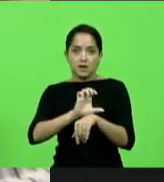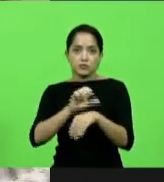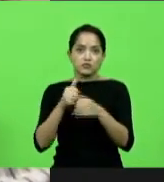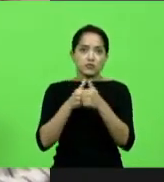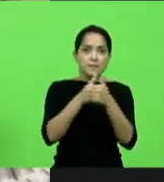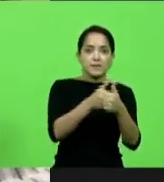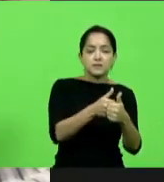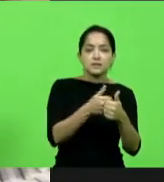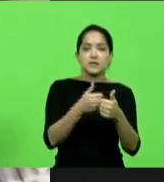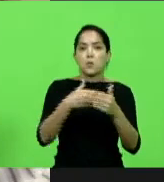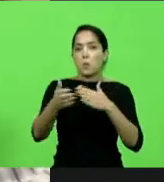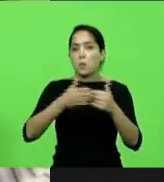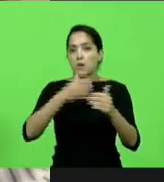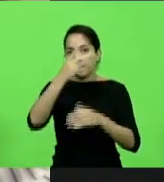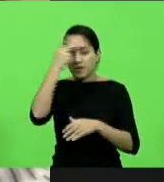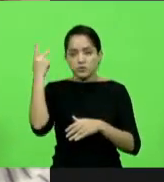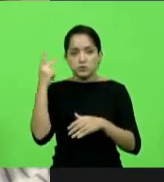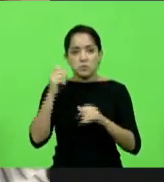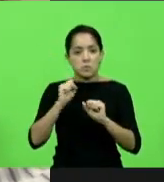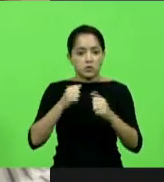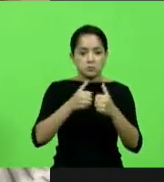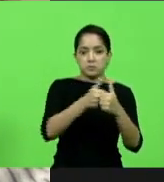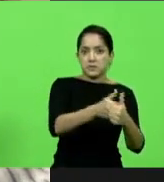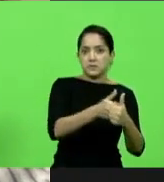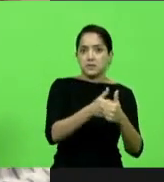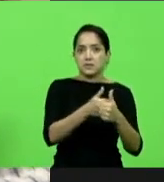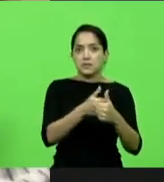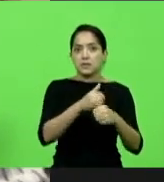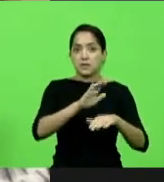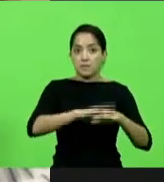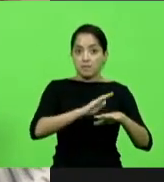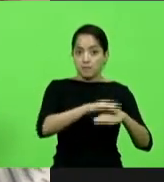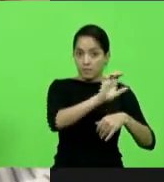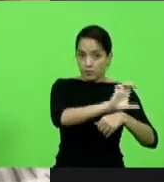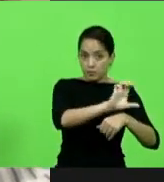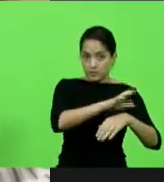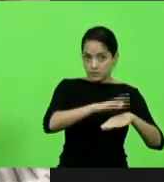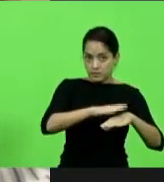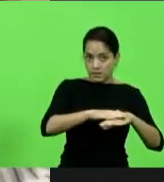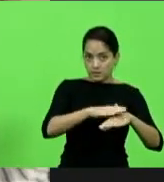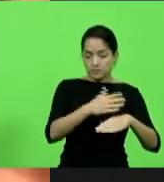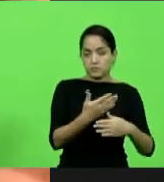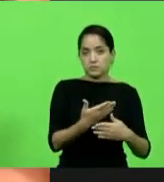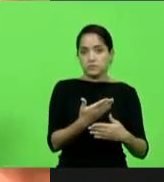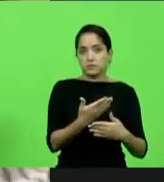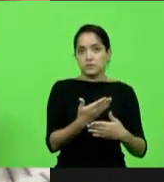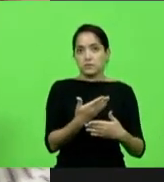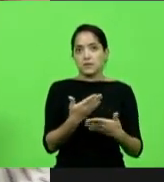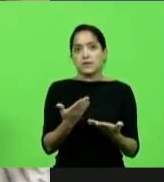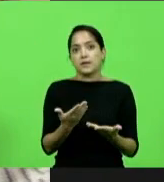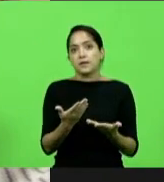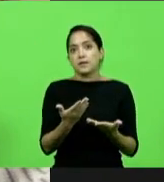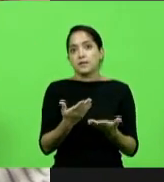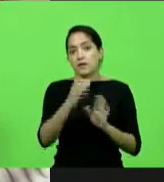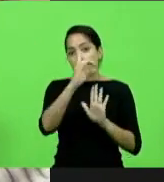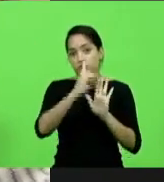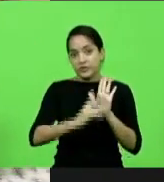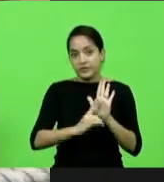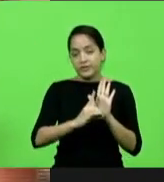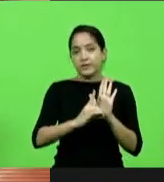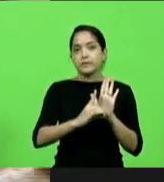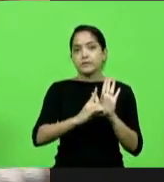qualquer pessoa pode ser perseguida pelo Estado. Qualquer pessoa. Isso é um direito que o Estado tem.